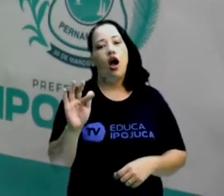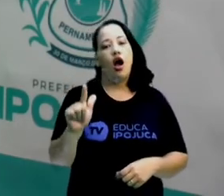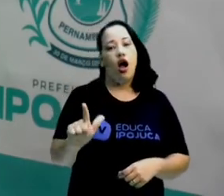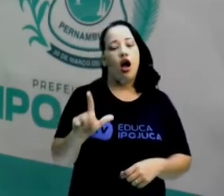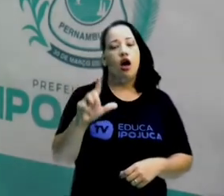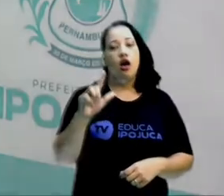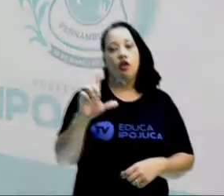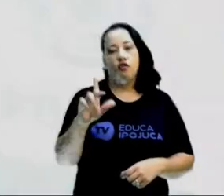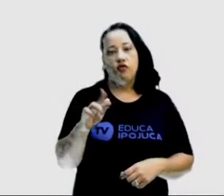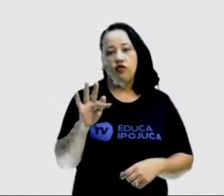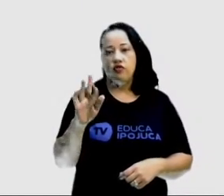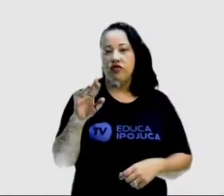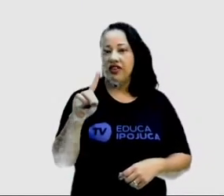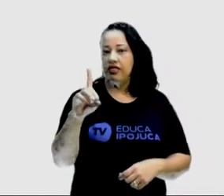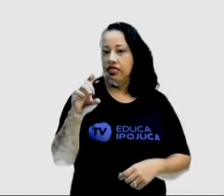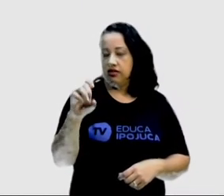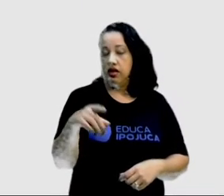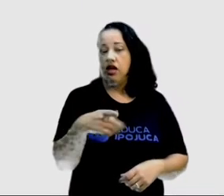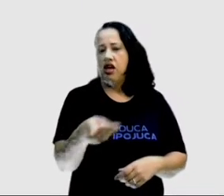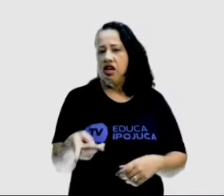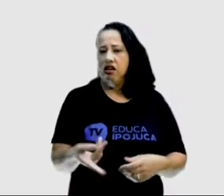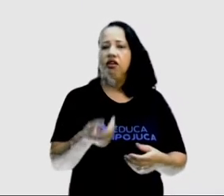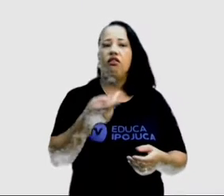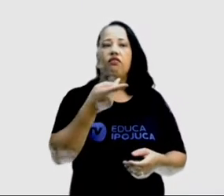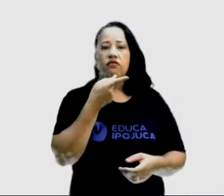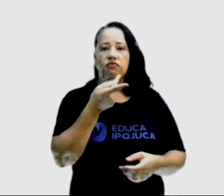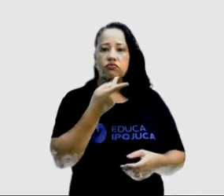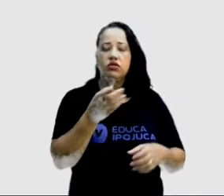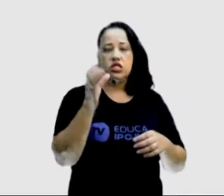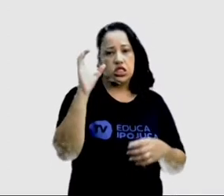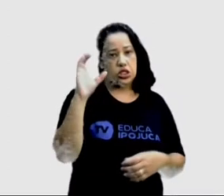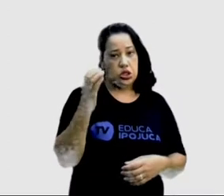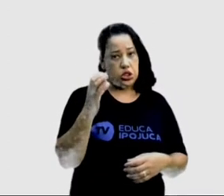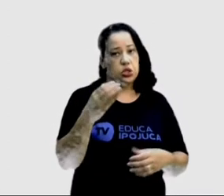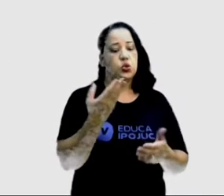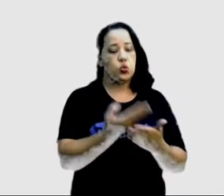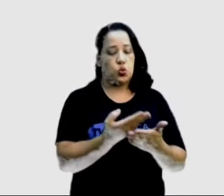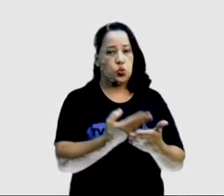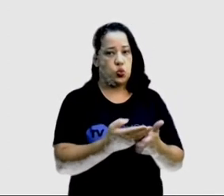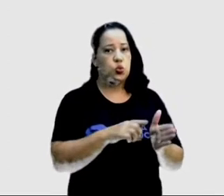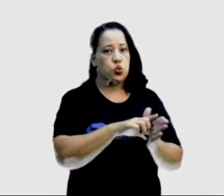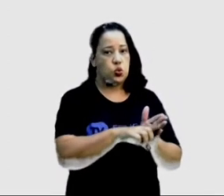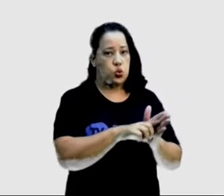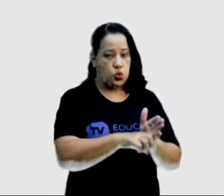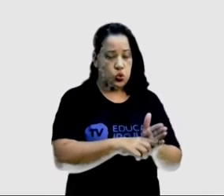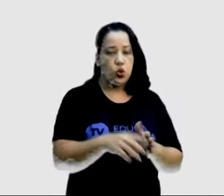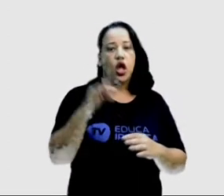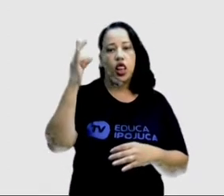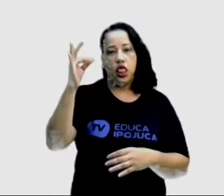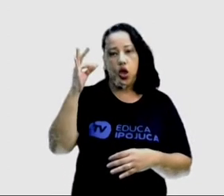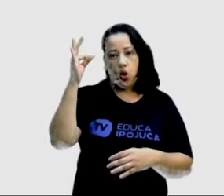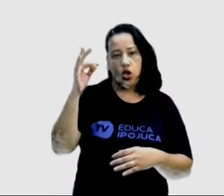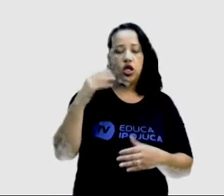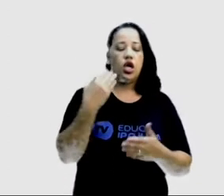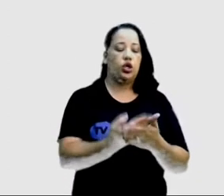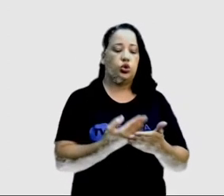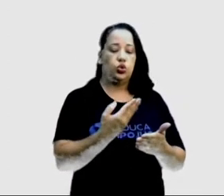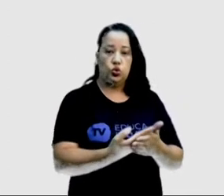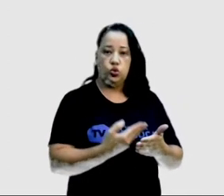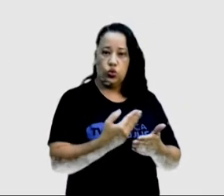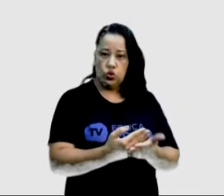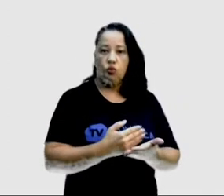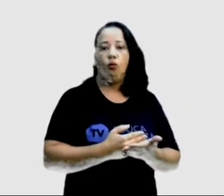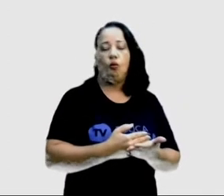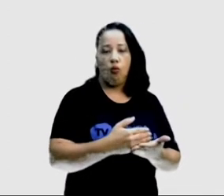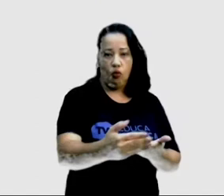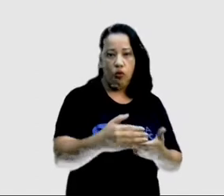cientista que desenvolveu uma teoria chamada de deriva continental, que originou os estudos sobre os